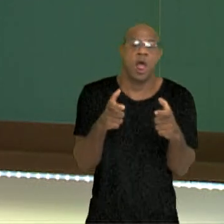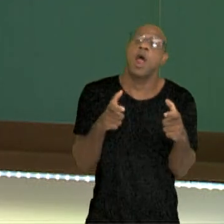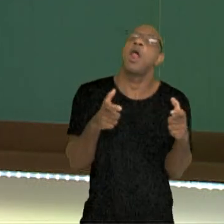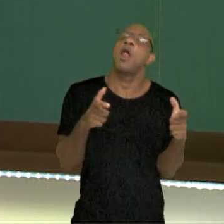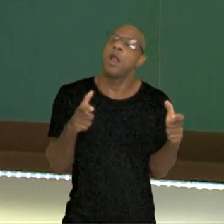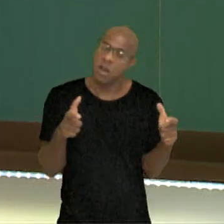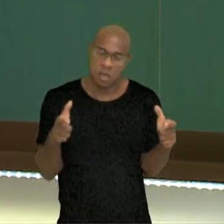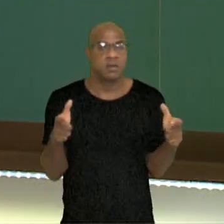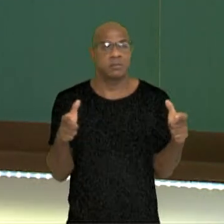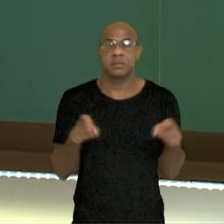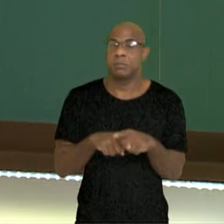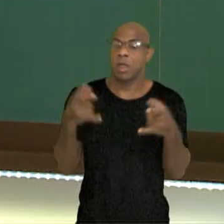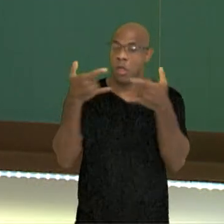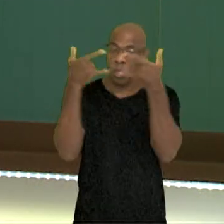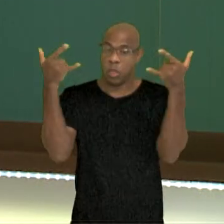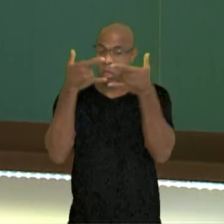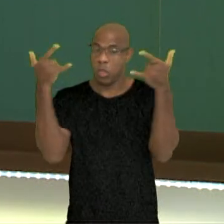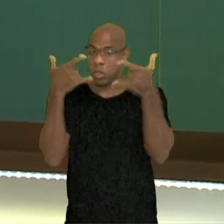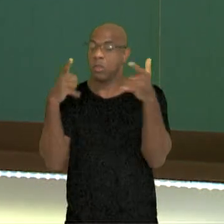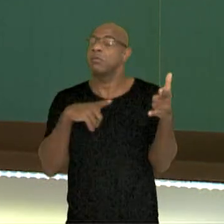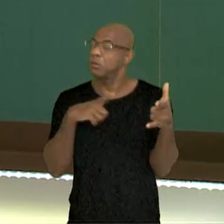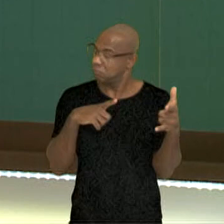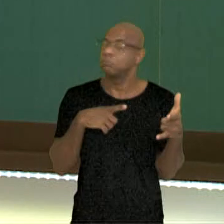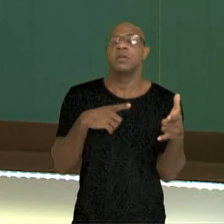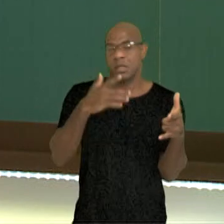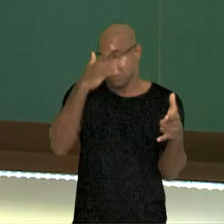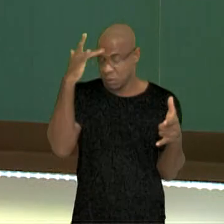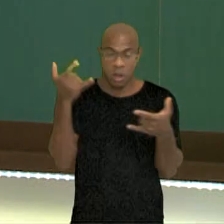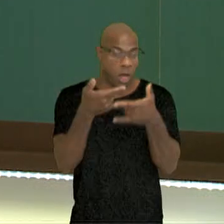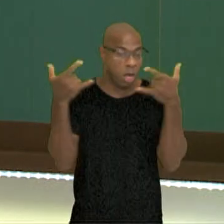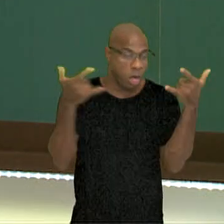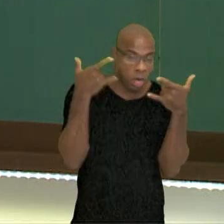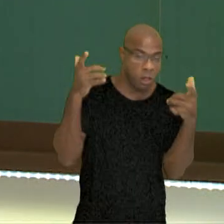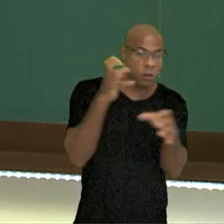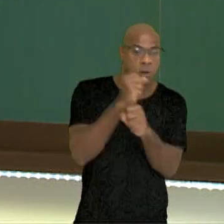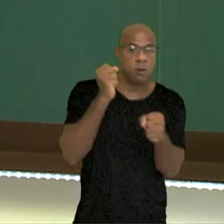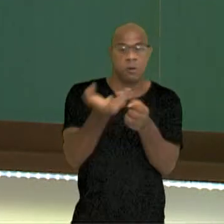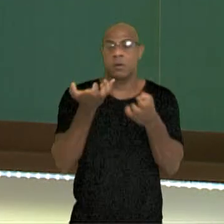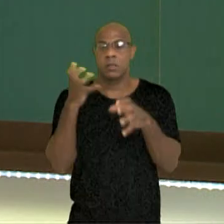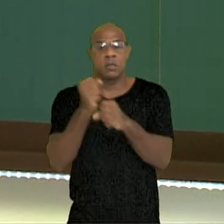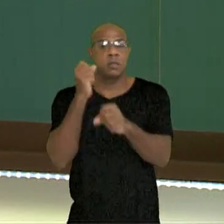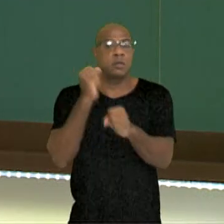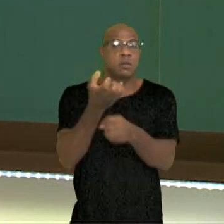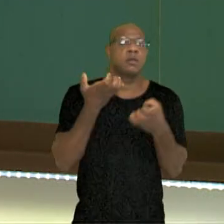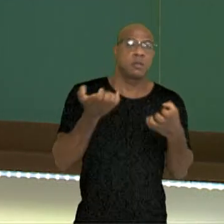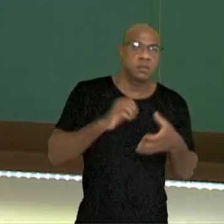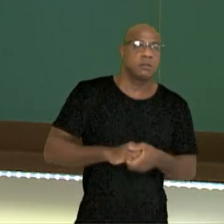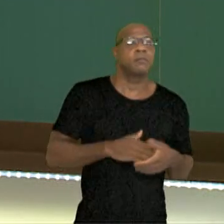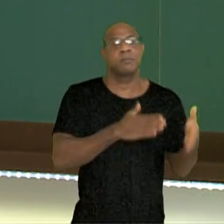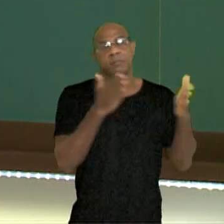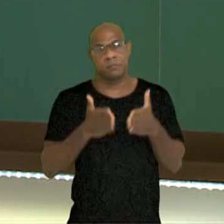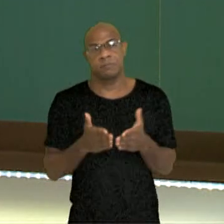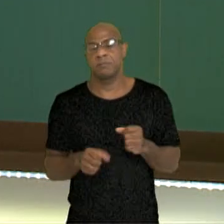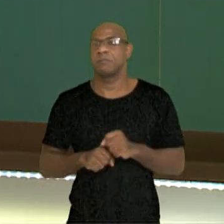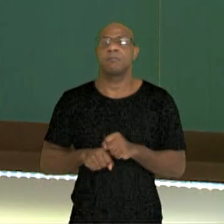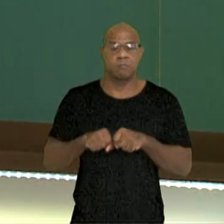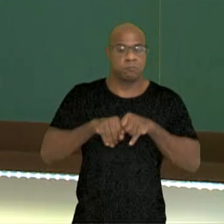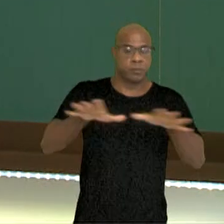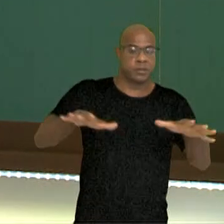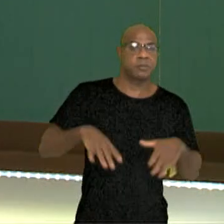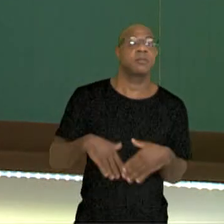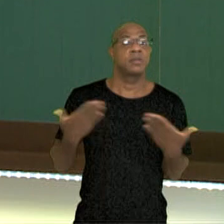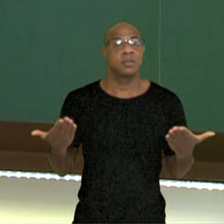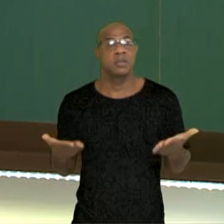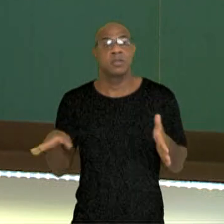mais a ganância e todo o sistema, literalmente embasado pelos mecanismos de globalização, foram explodindo. E chegando